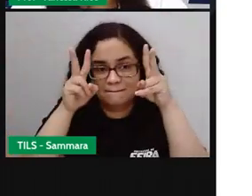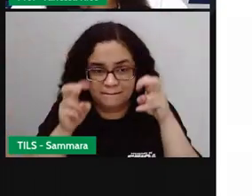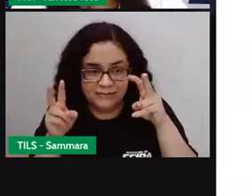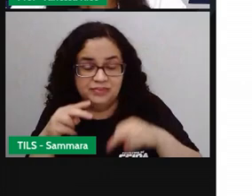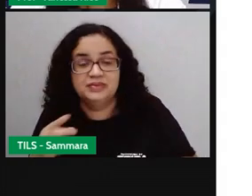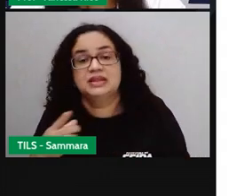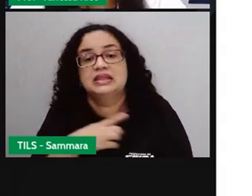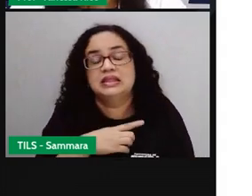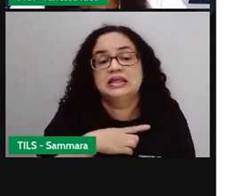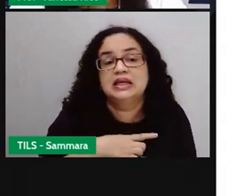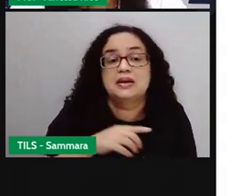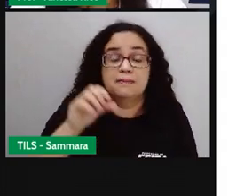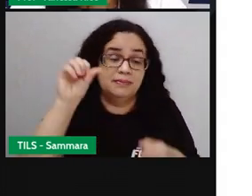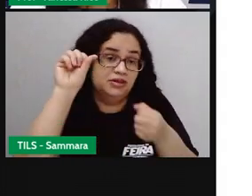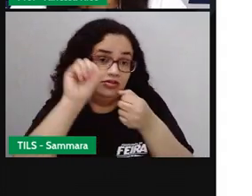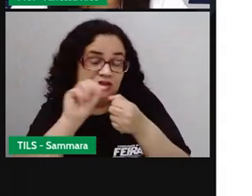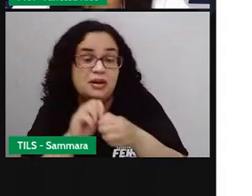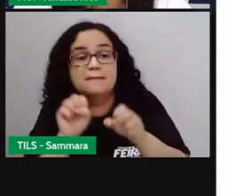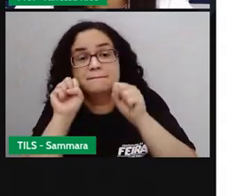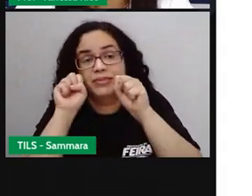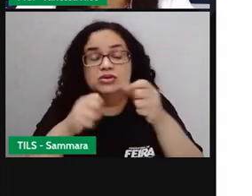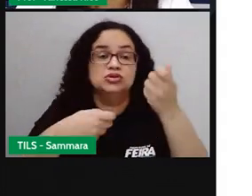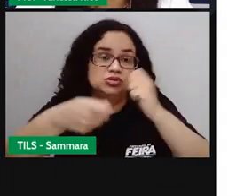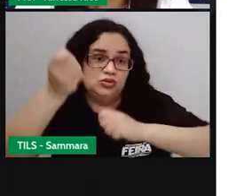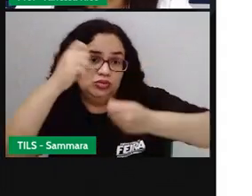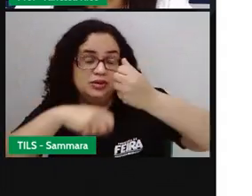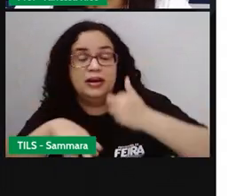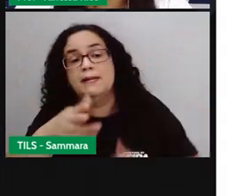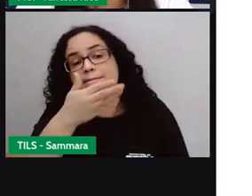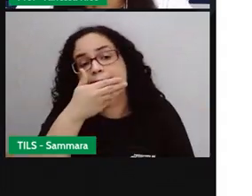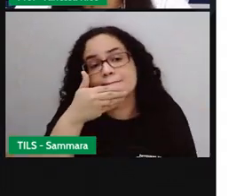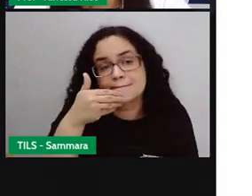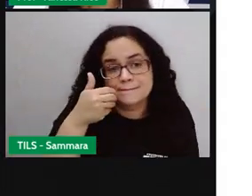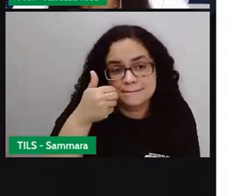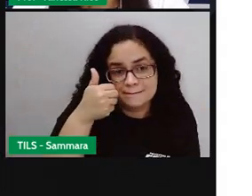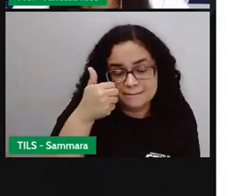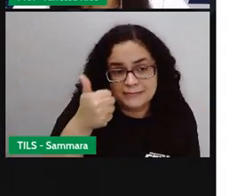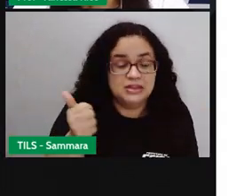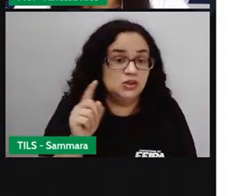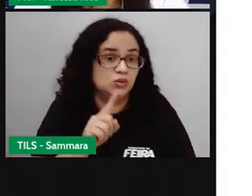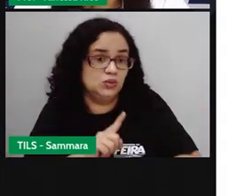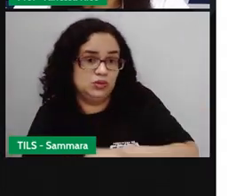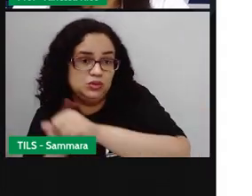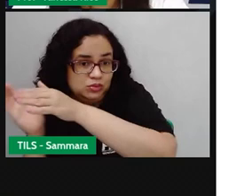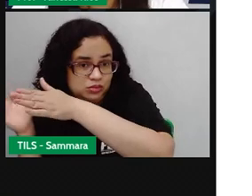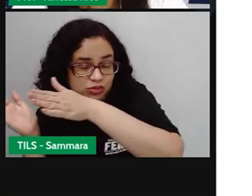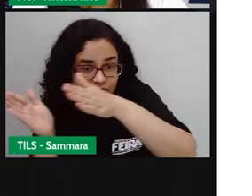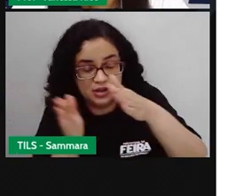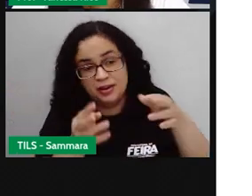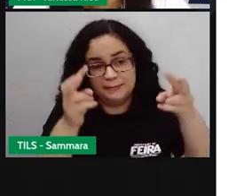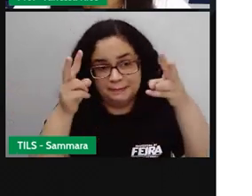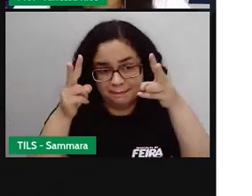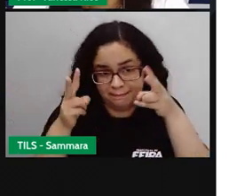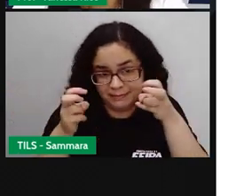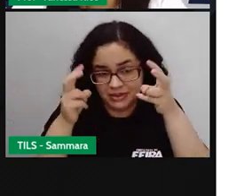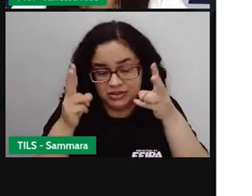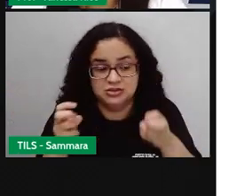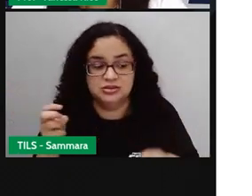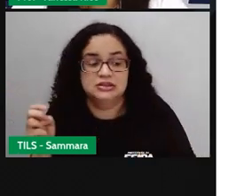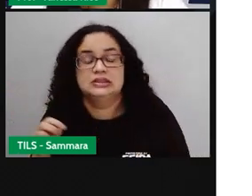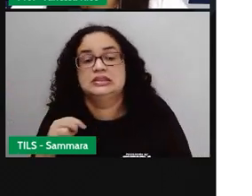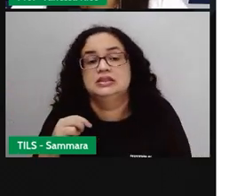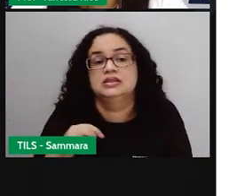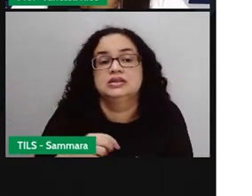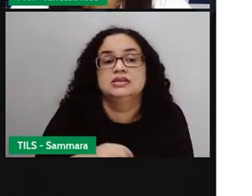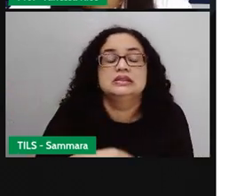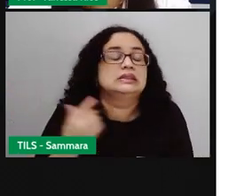tem pra fazer e possa administrar melhor o tempo pra que o tempo não passe aí sem perceber e de repente não